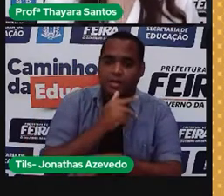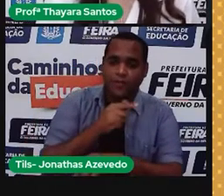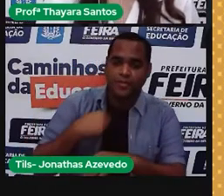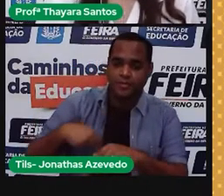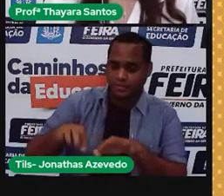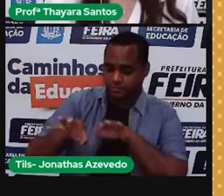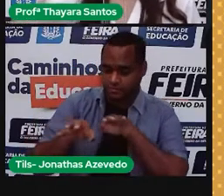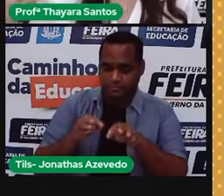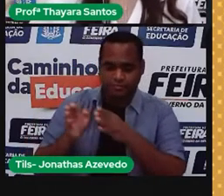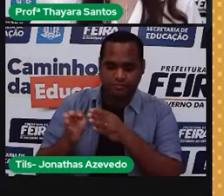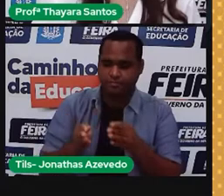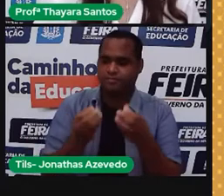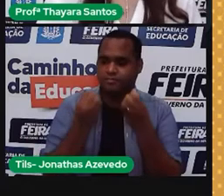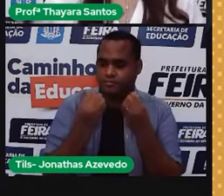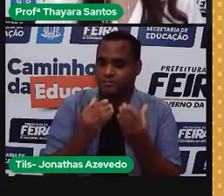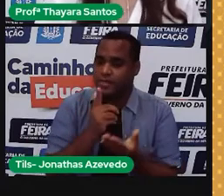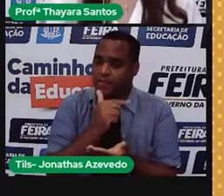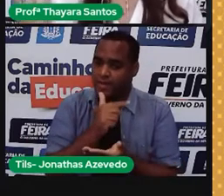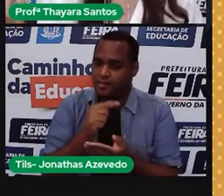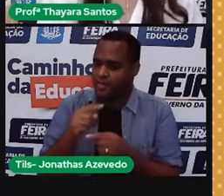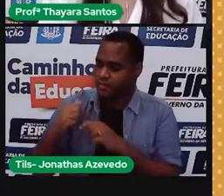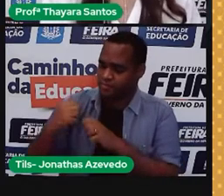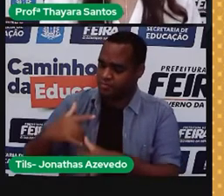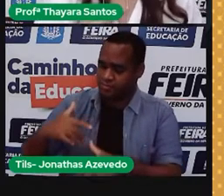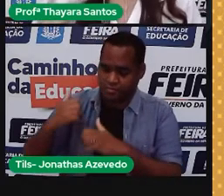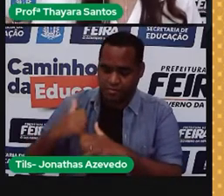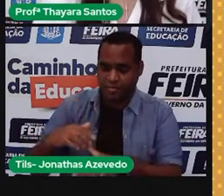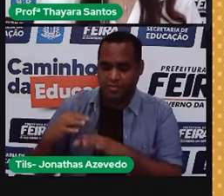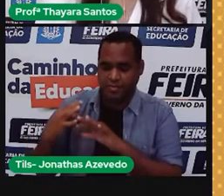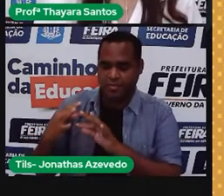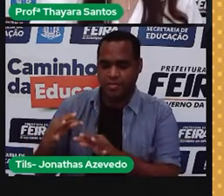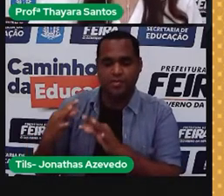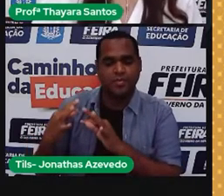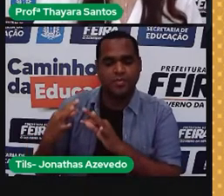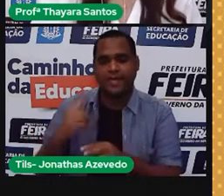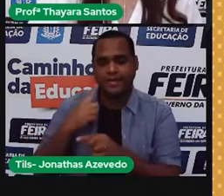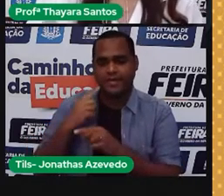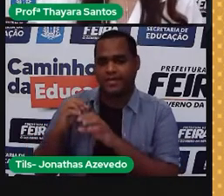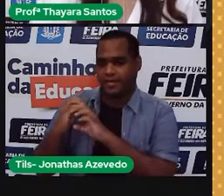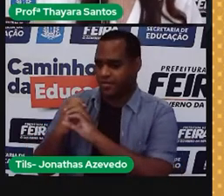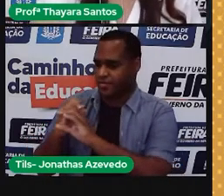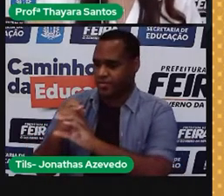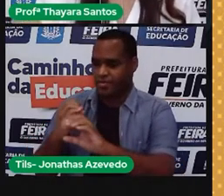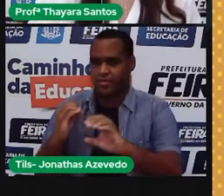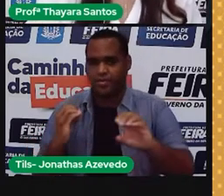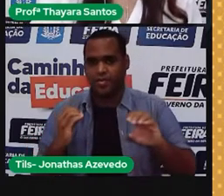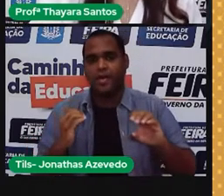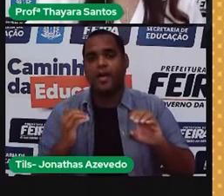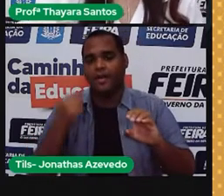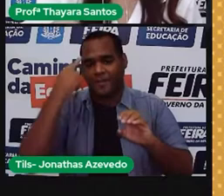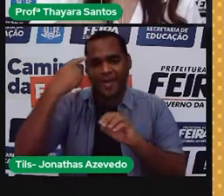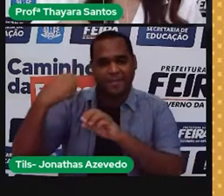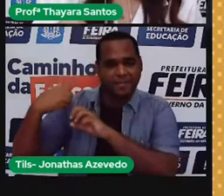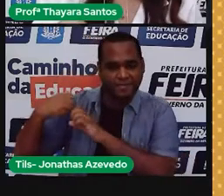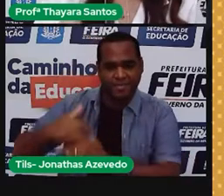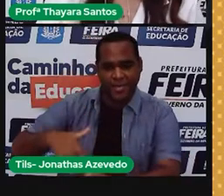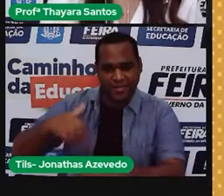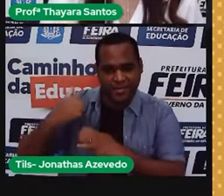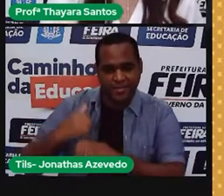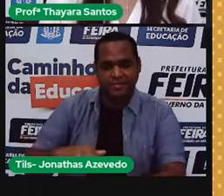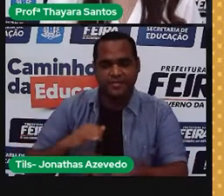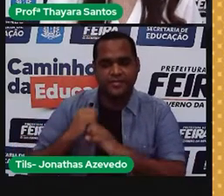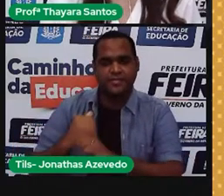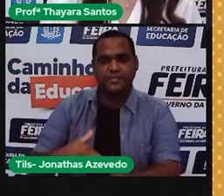reservatórios de água. Essa água, ela fica se movimentando ali, passando pela turbina, gerando esse movimento. E esse movimento da